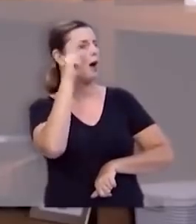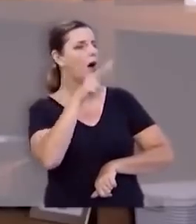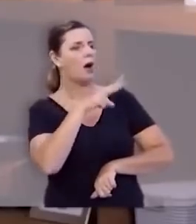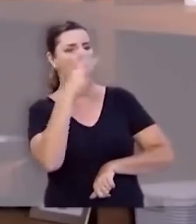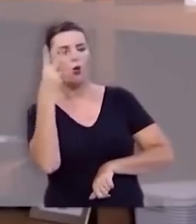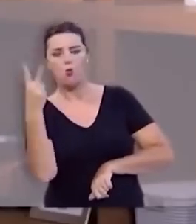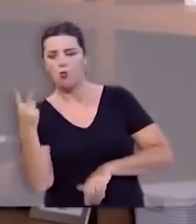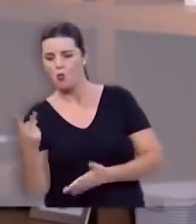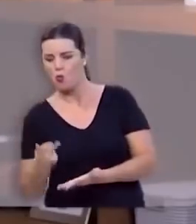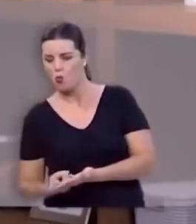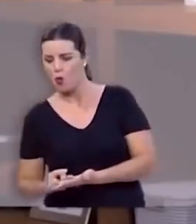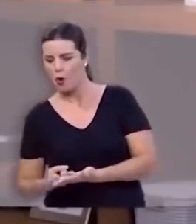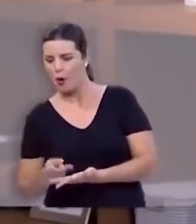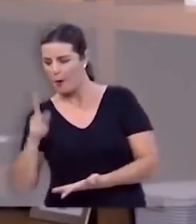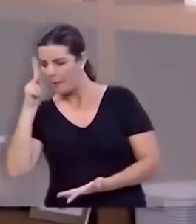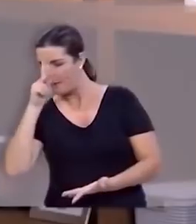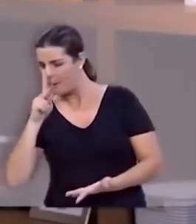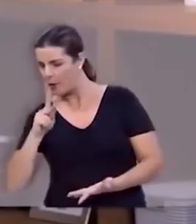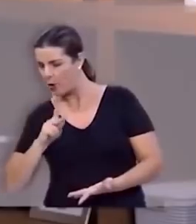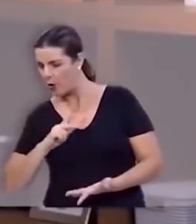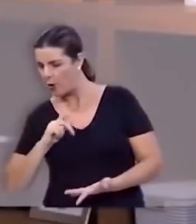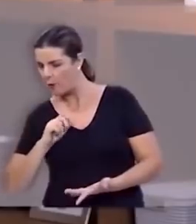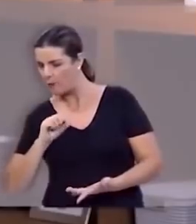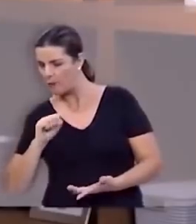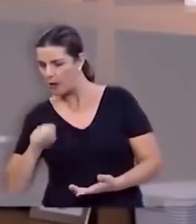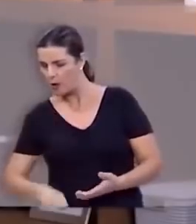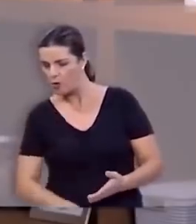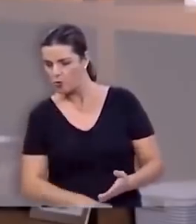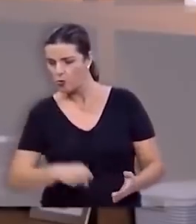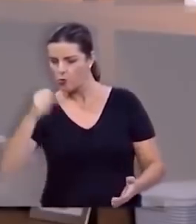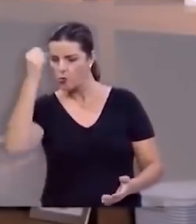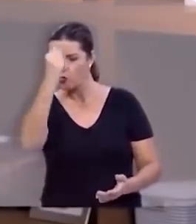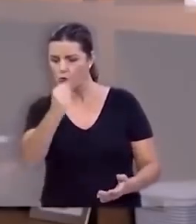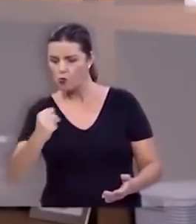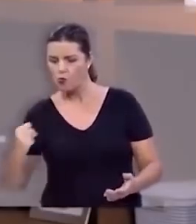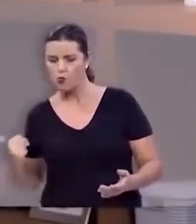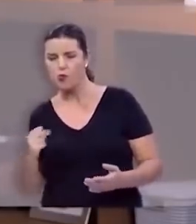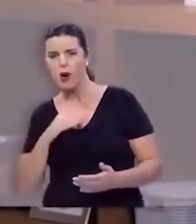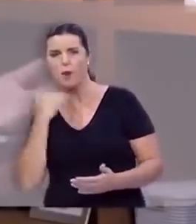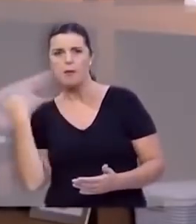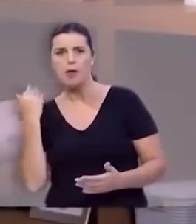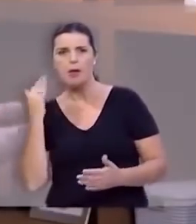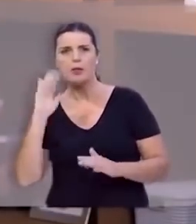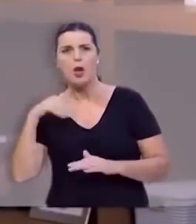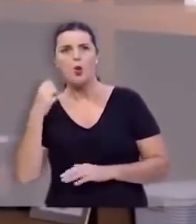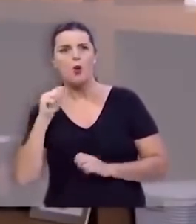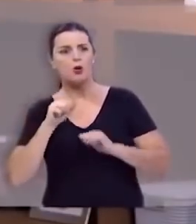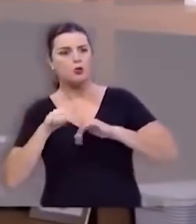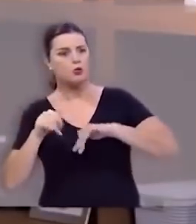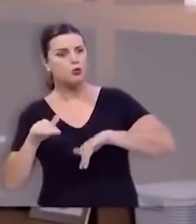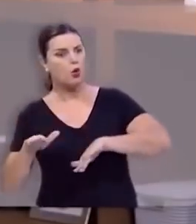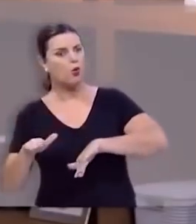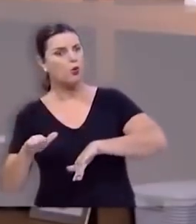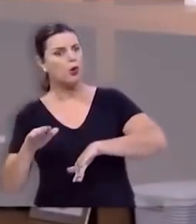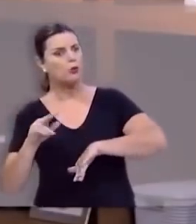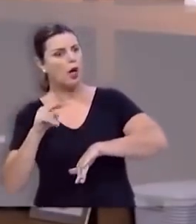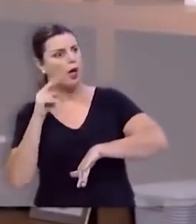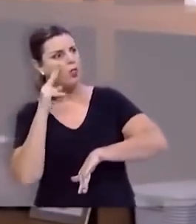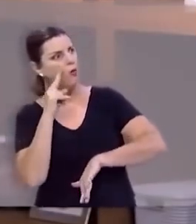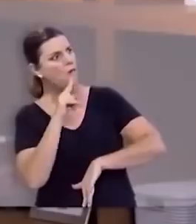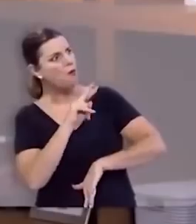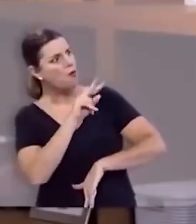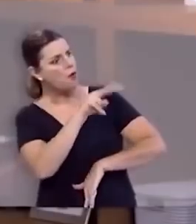e Davi pega a própria espada do gigante e corta sua cabeça. Quando os soldados de Israel viram que o gigante havia